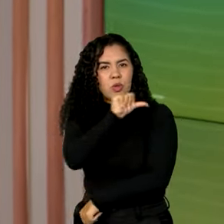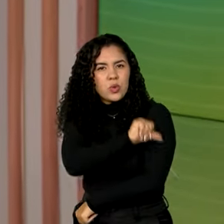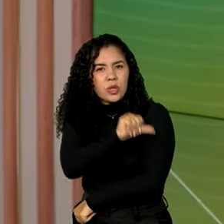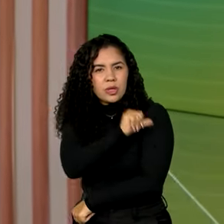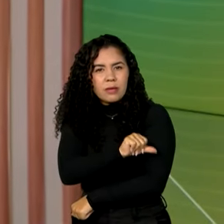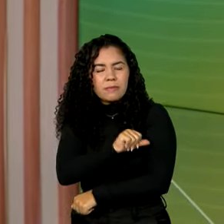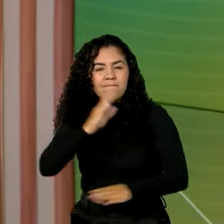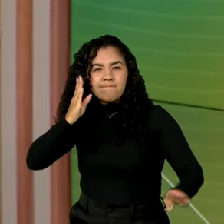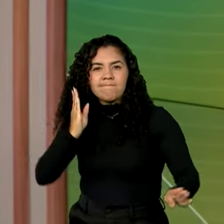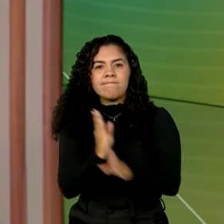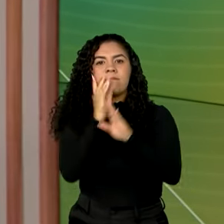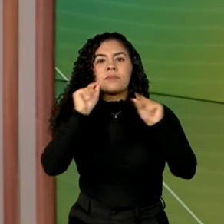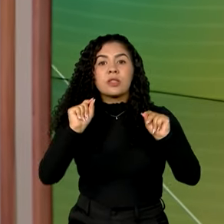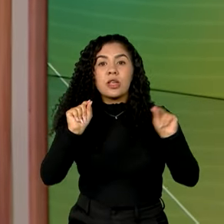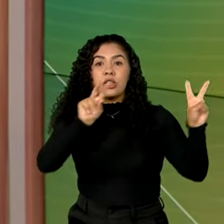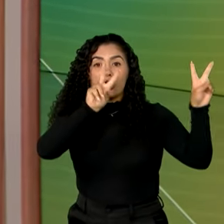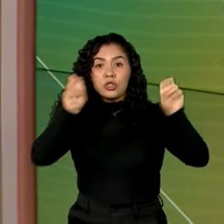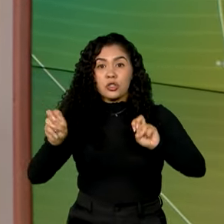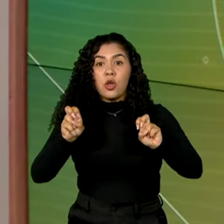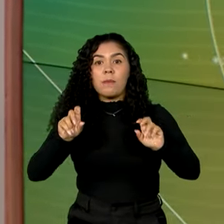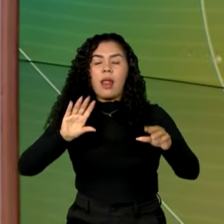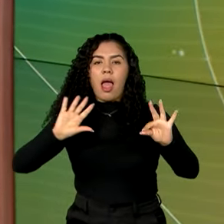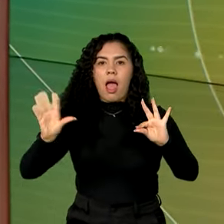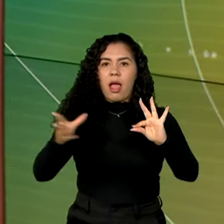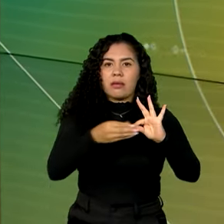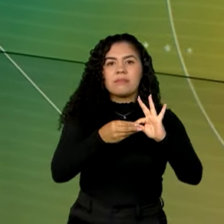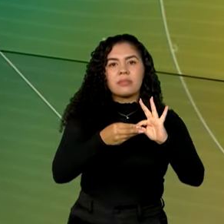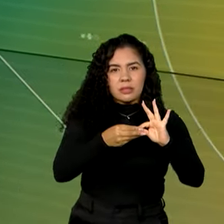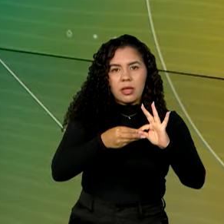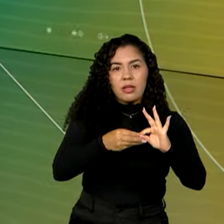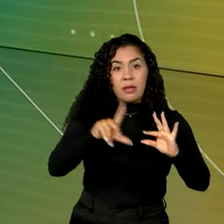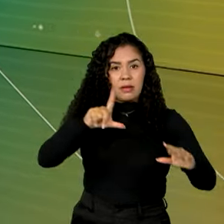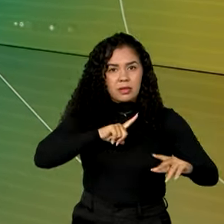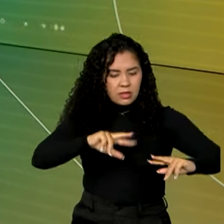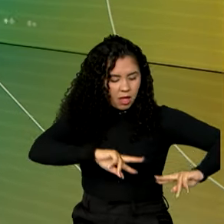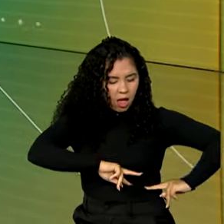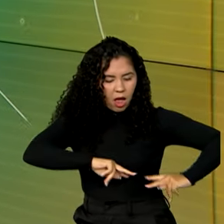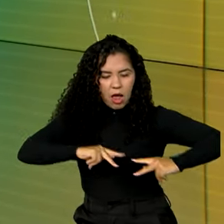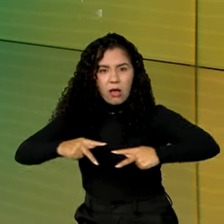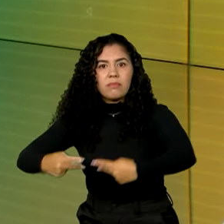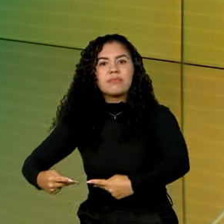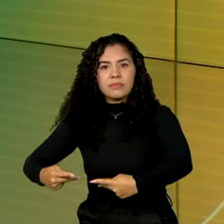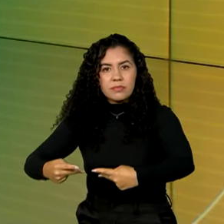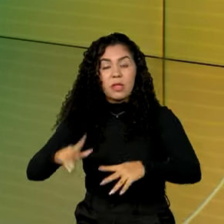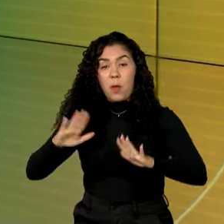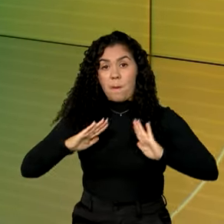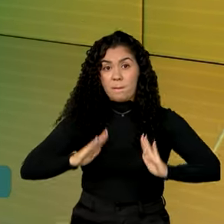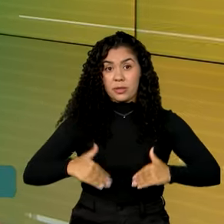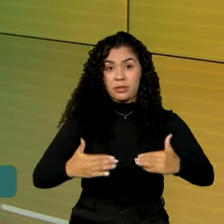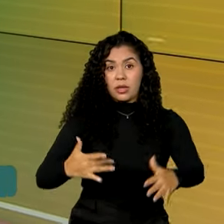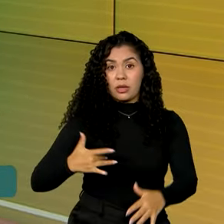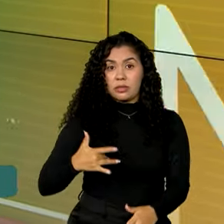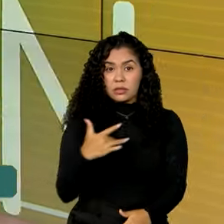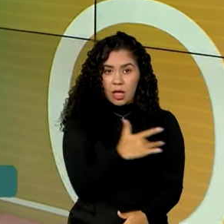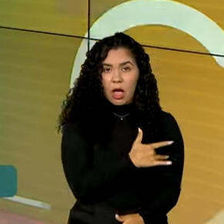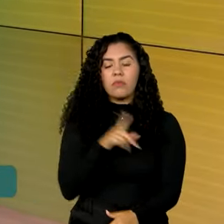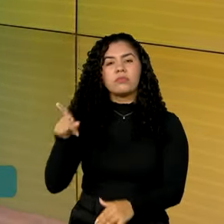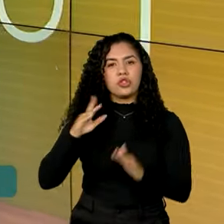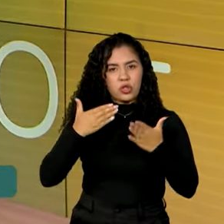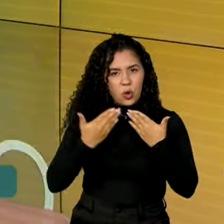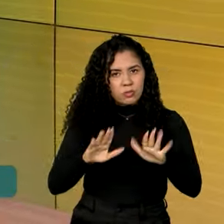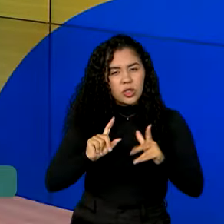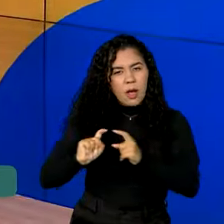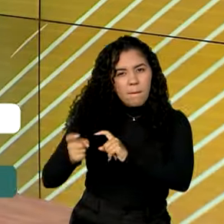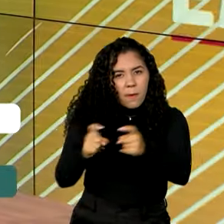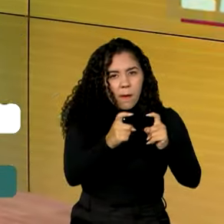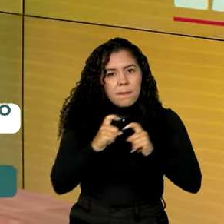relacionados à transmissão do HIV por meio de transplantes de órgãos. O Ministério da Saúde está tratando do assunto,